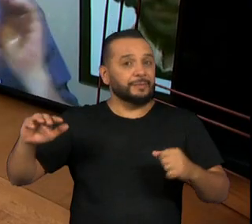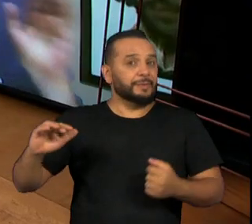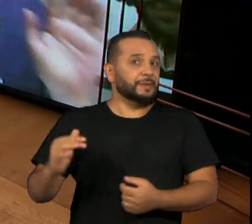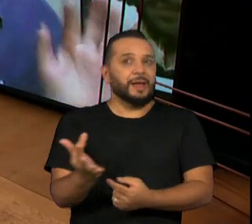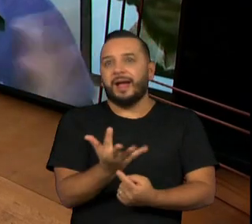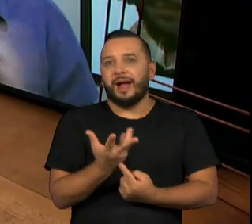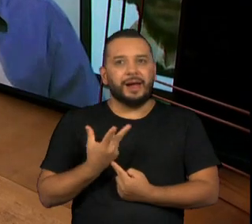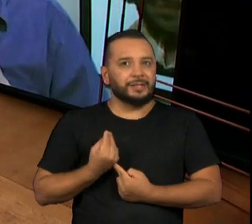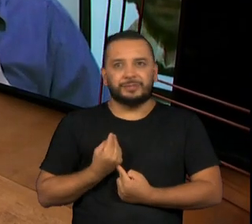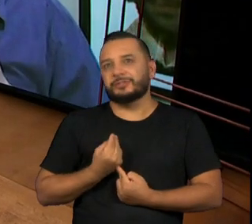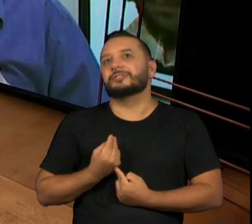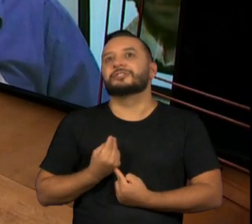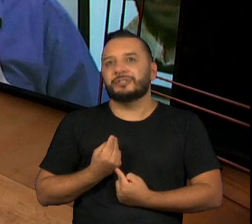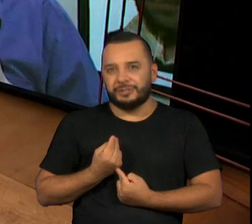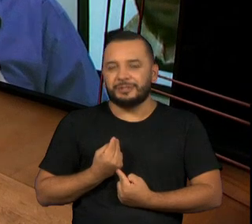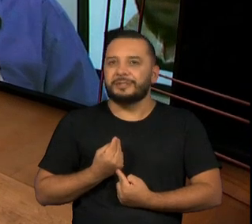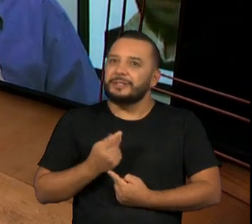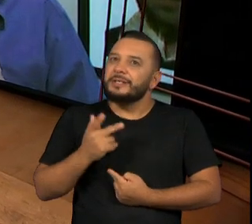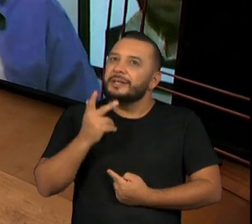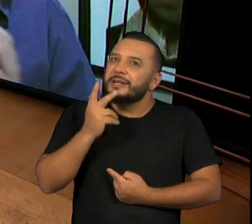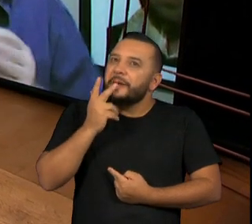o Brecht, por incrível que pareça, sempre